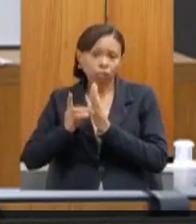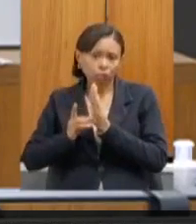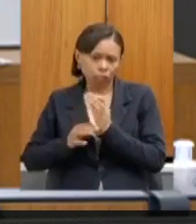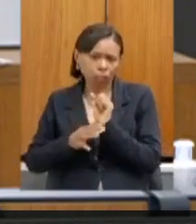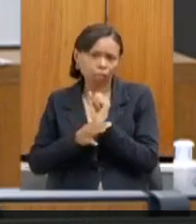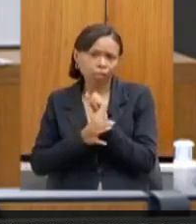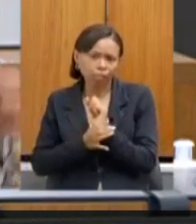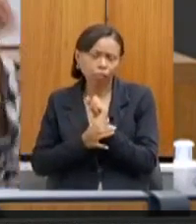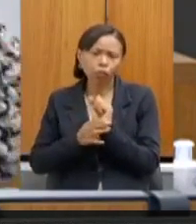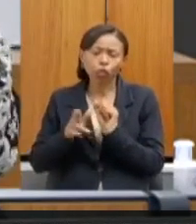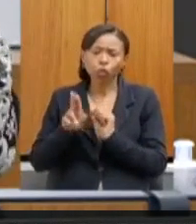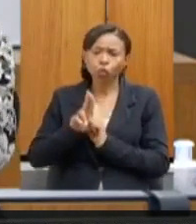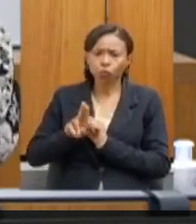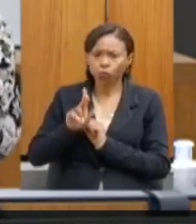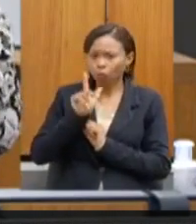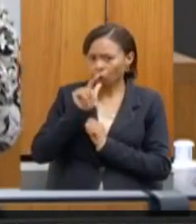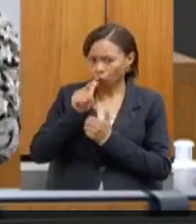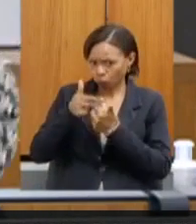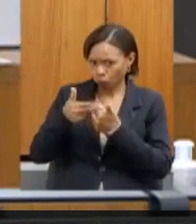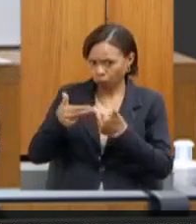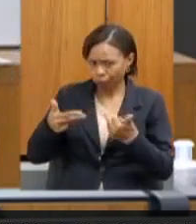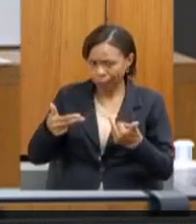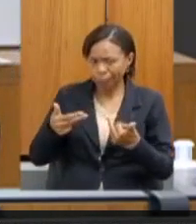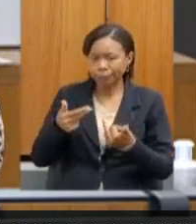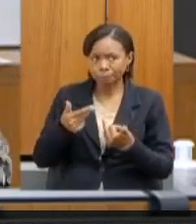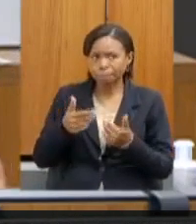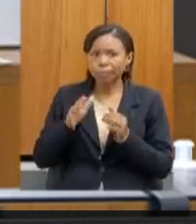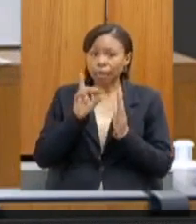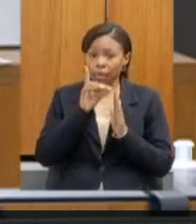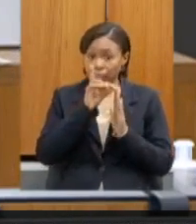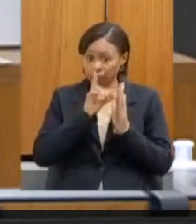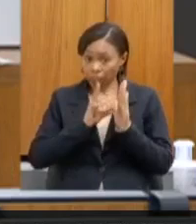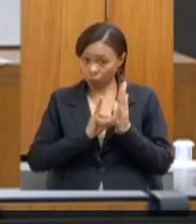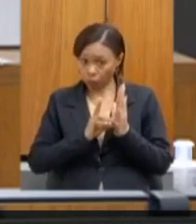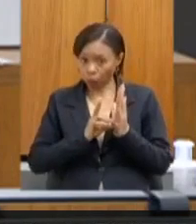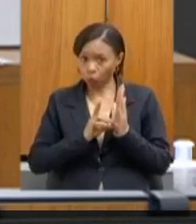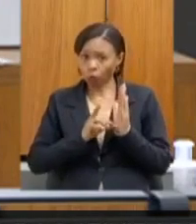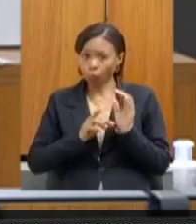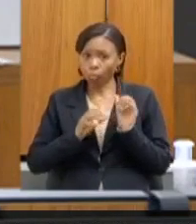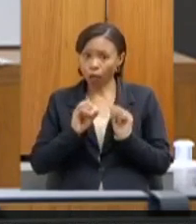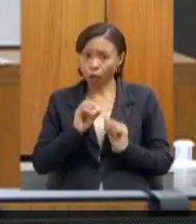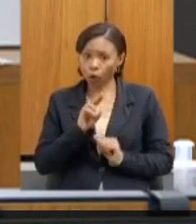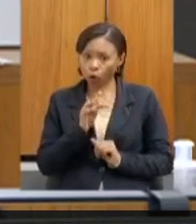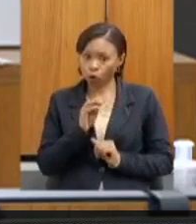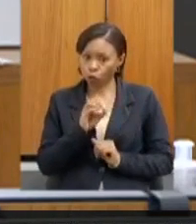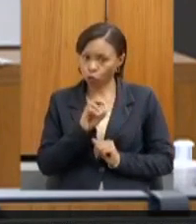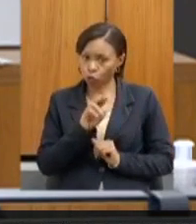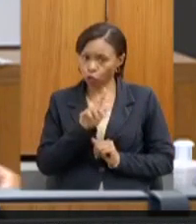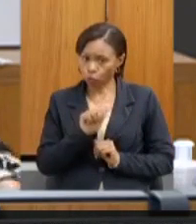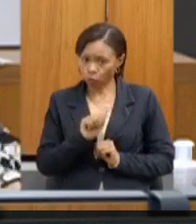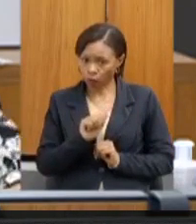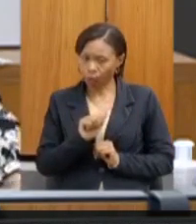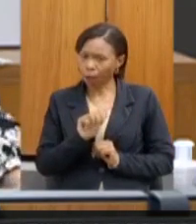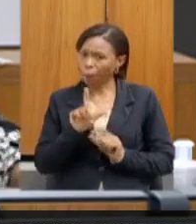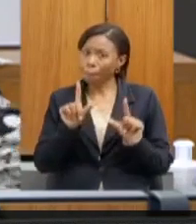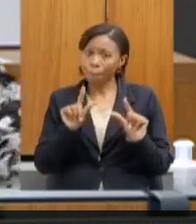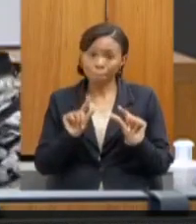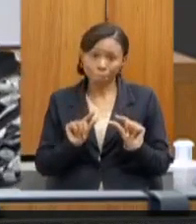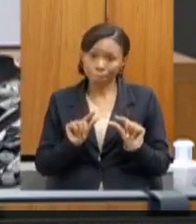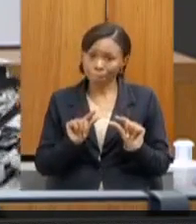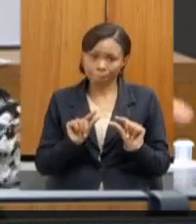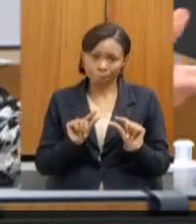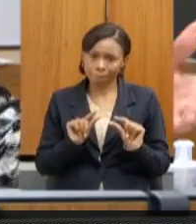sim. A outorga dos nossos atos autorizativos é aquele que menos demanda vistoria de campo. Então,